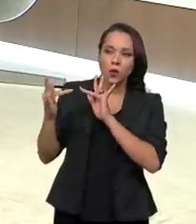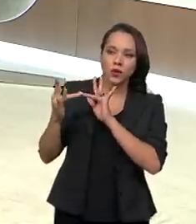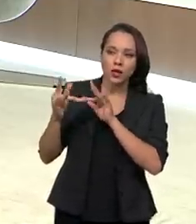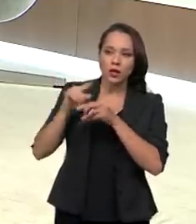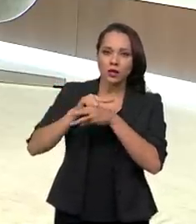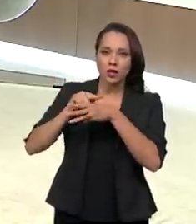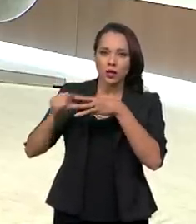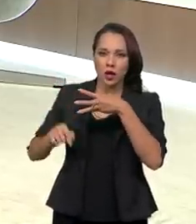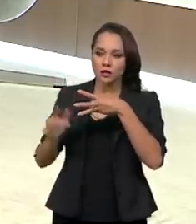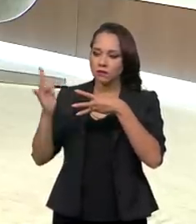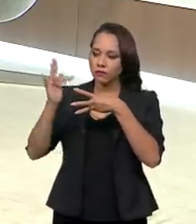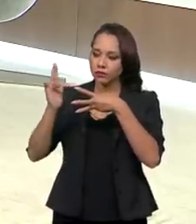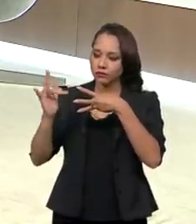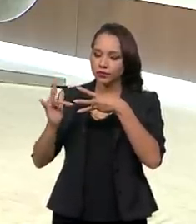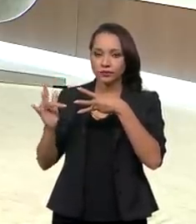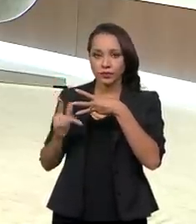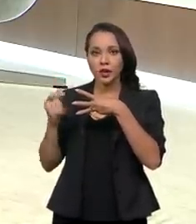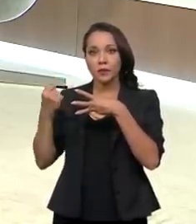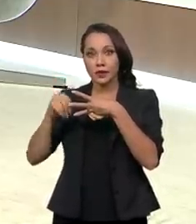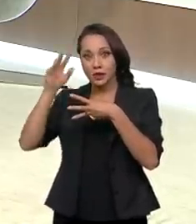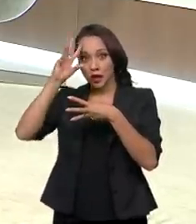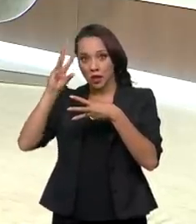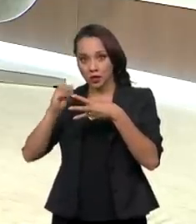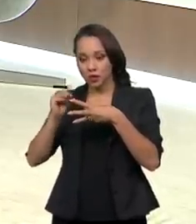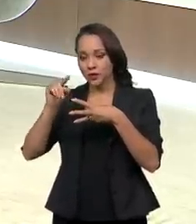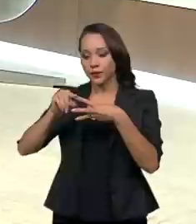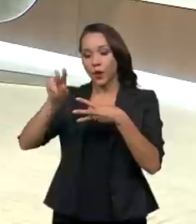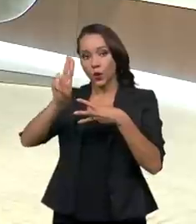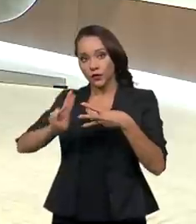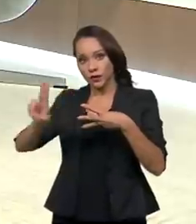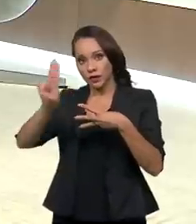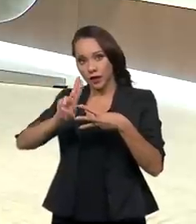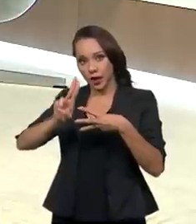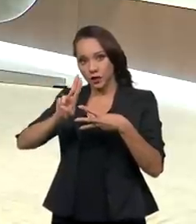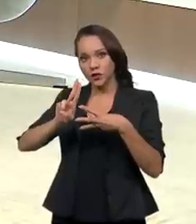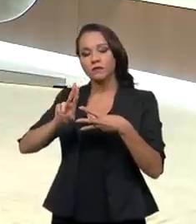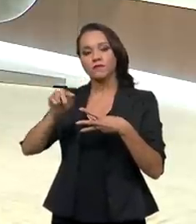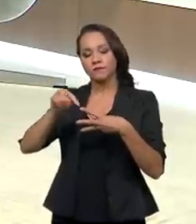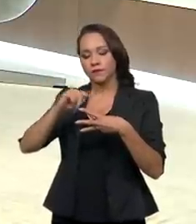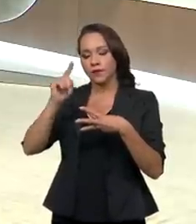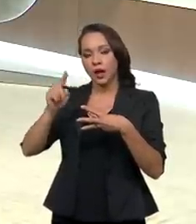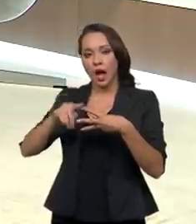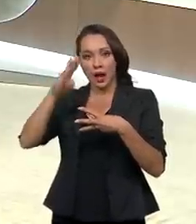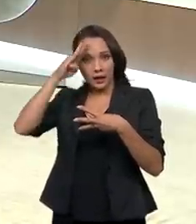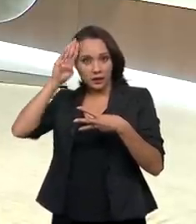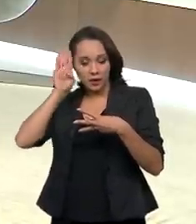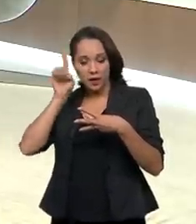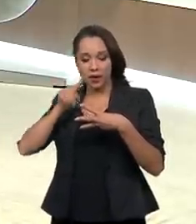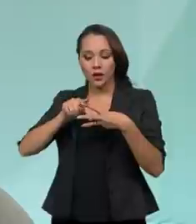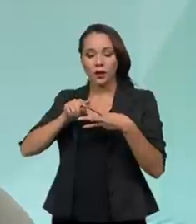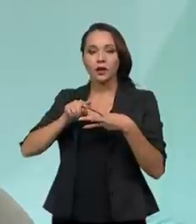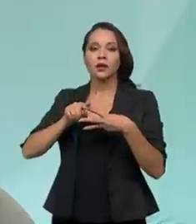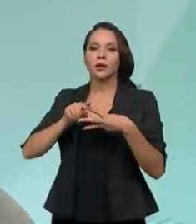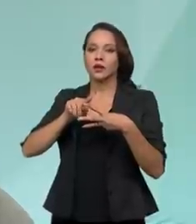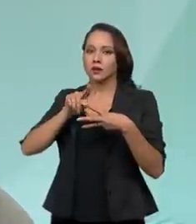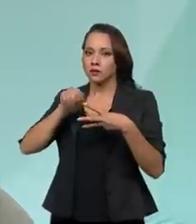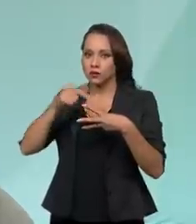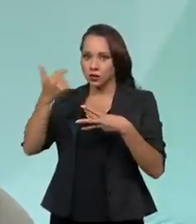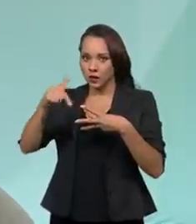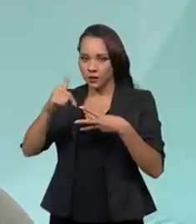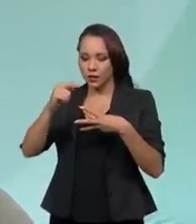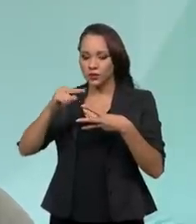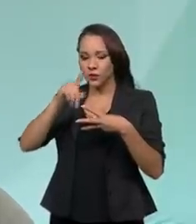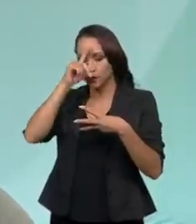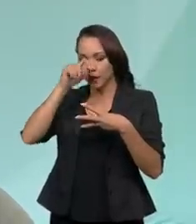três entes aqui que têm que ser entendidos. entre a universidade e a academia, funcionando nos hospitais,